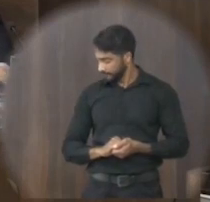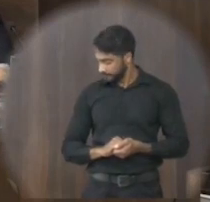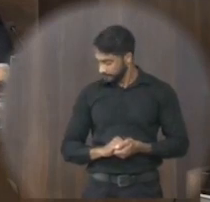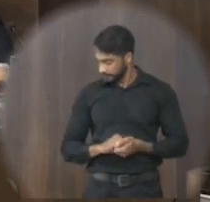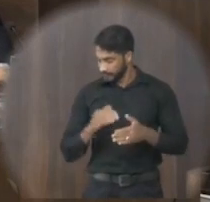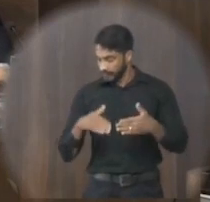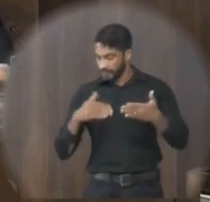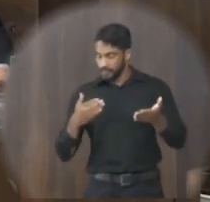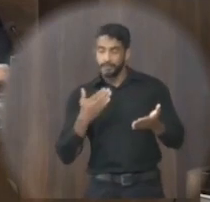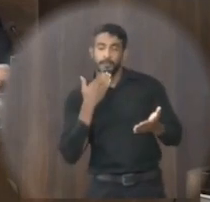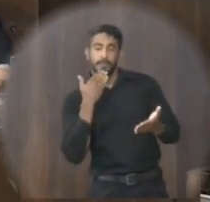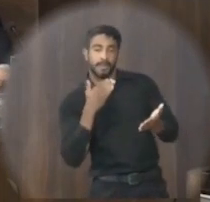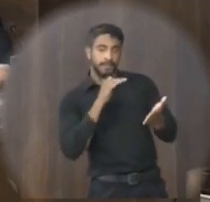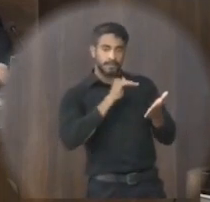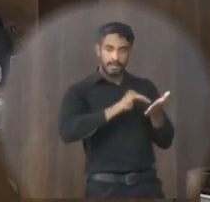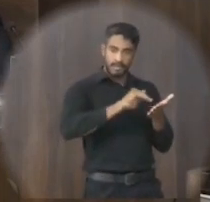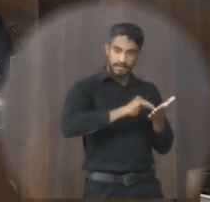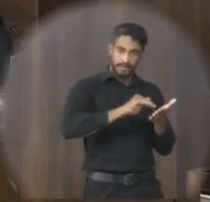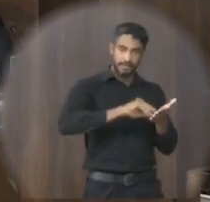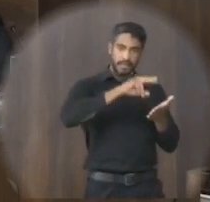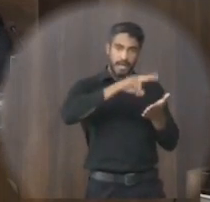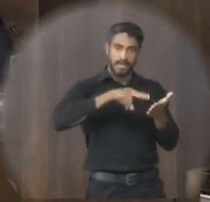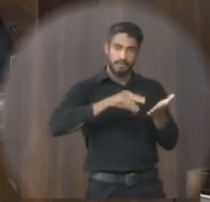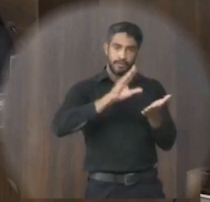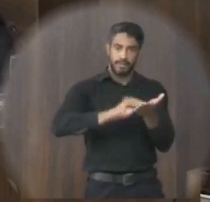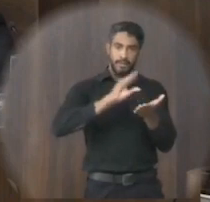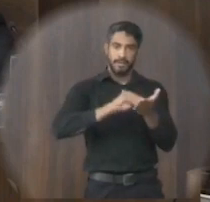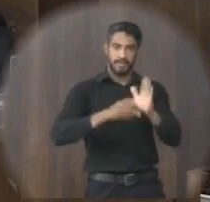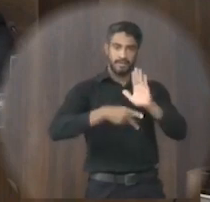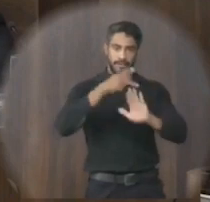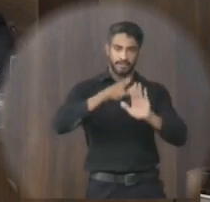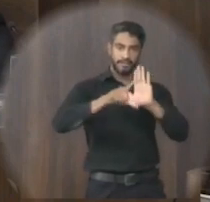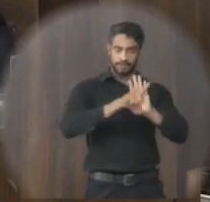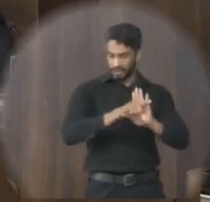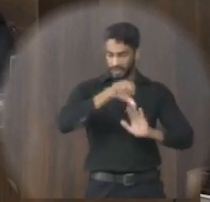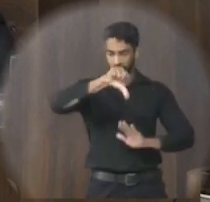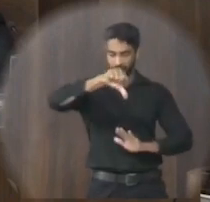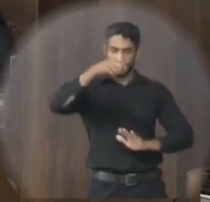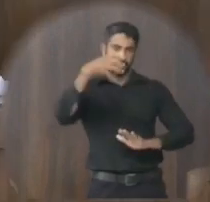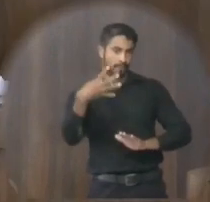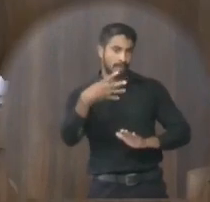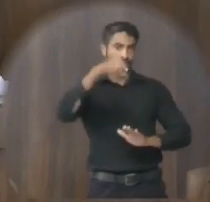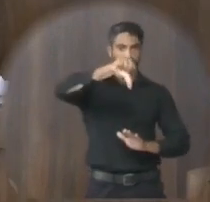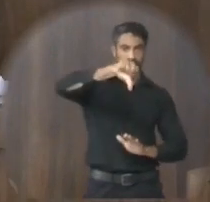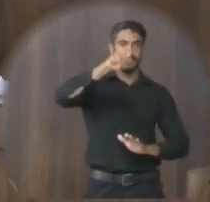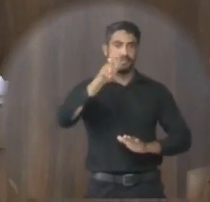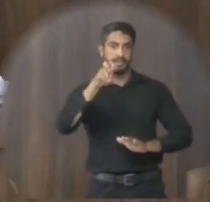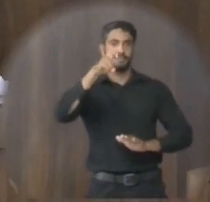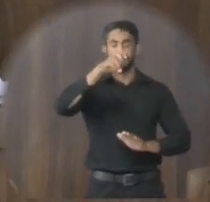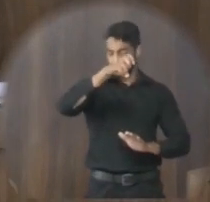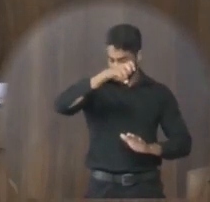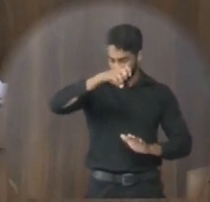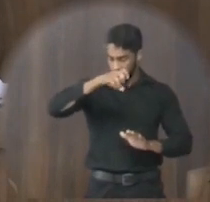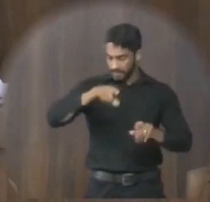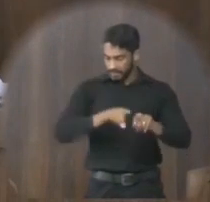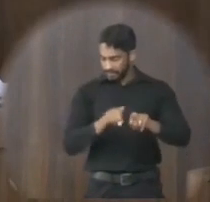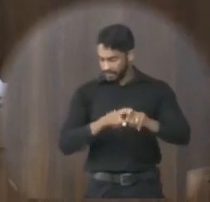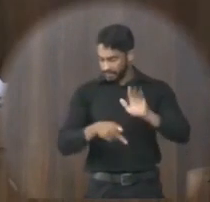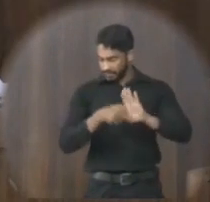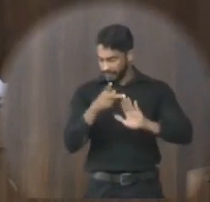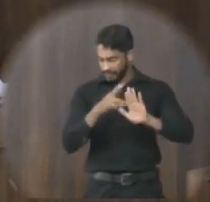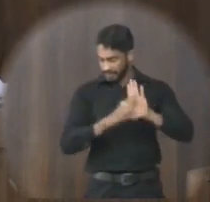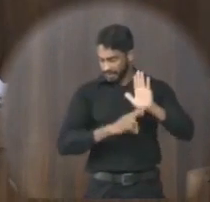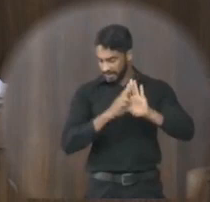Solicito ao senhor secretário Que faça a leitura da emenda Dos projetos de lei 094 e 95 de 2021 E os projetos de